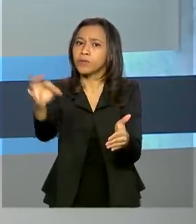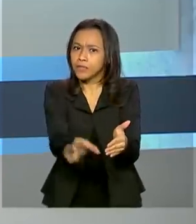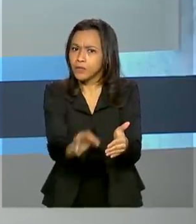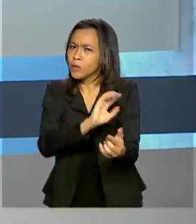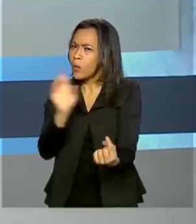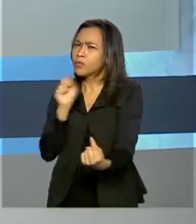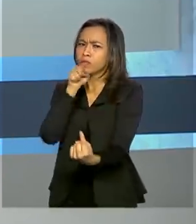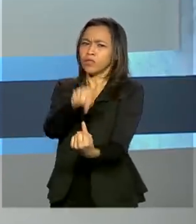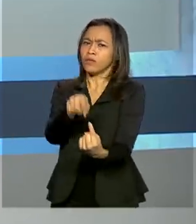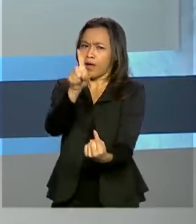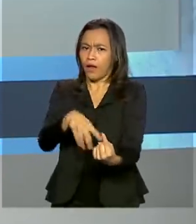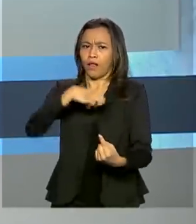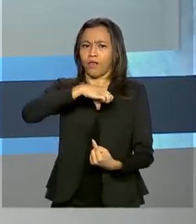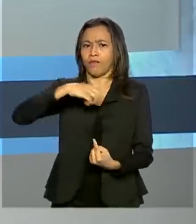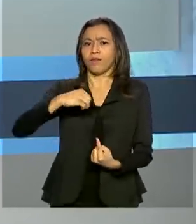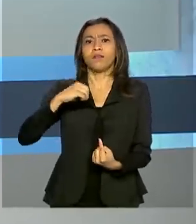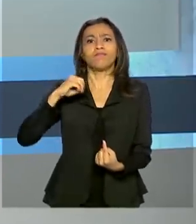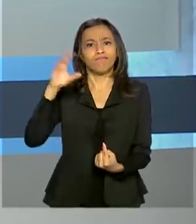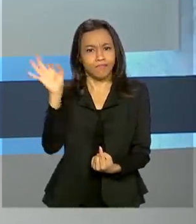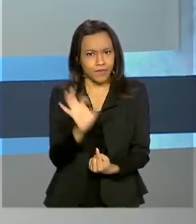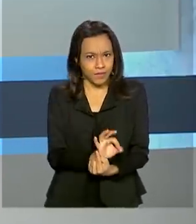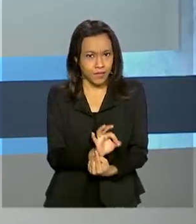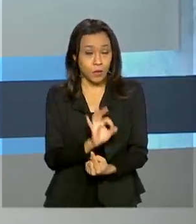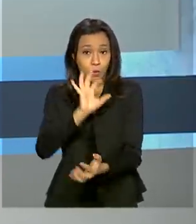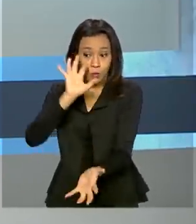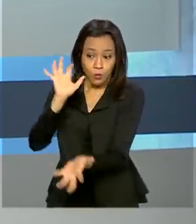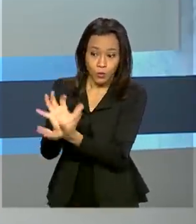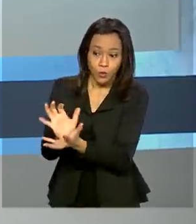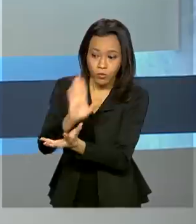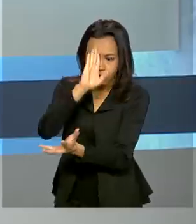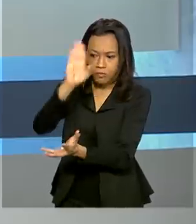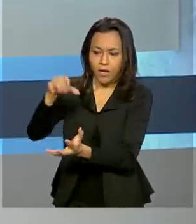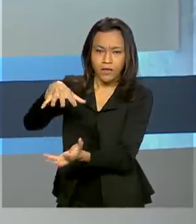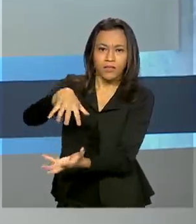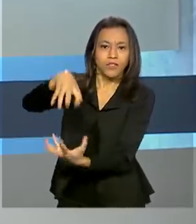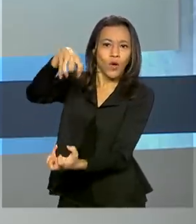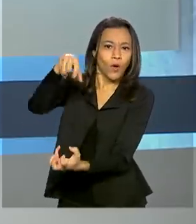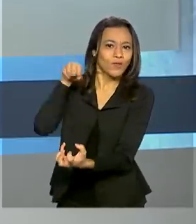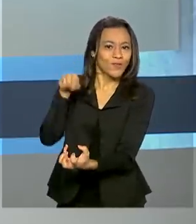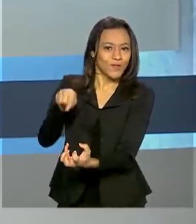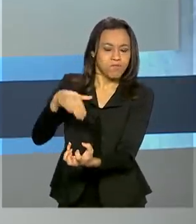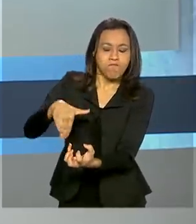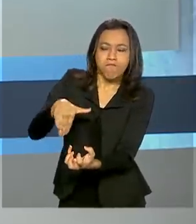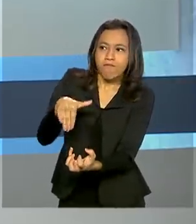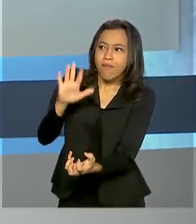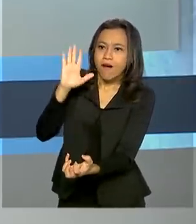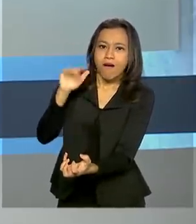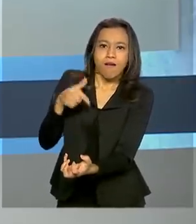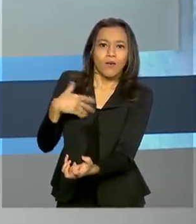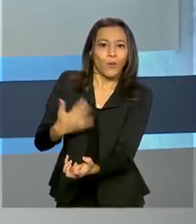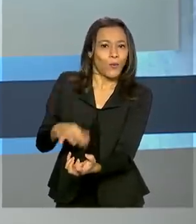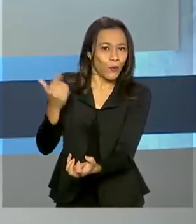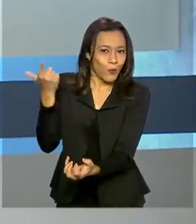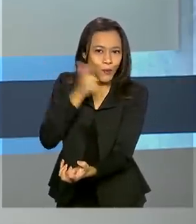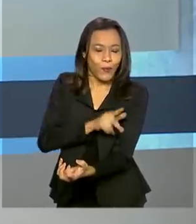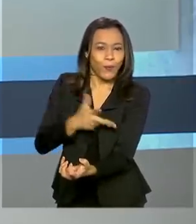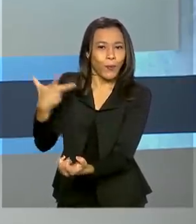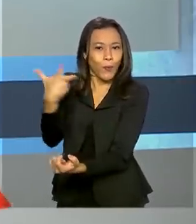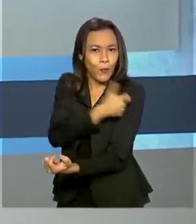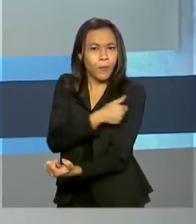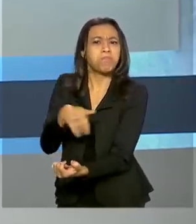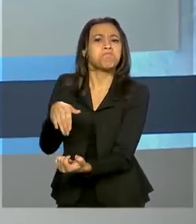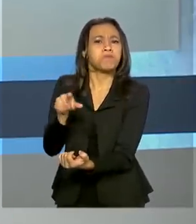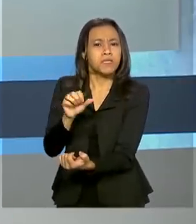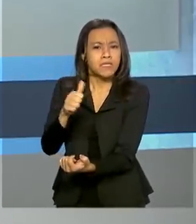meta era de 90%. Entre os grupos prioritários, os idosos foram os que tiveram melhor desempenho, com cobertura de mais